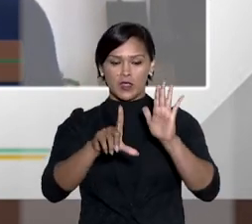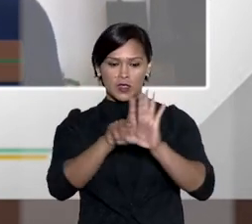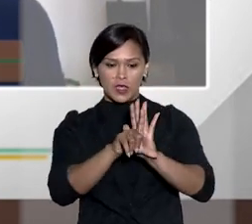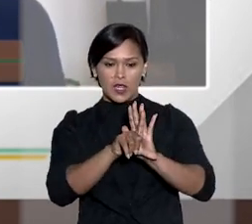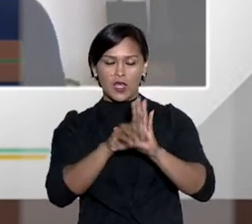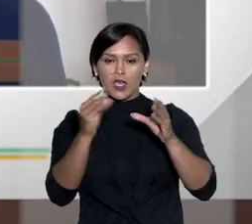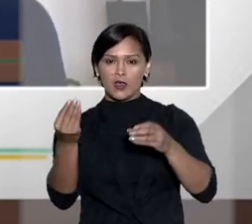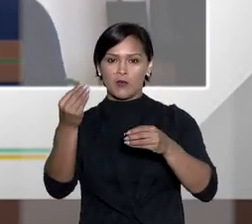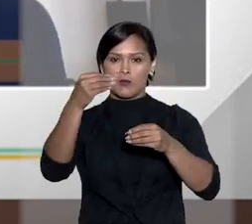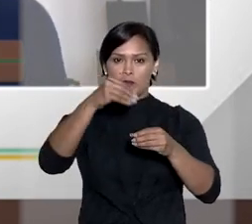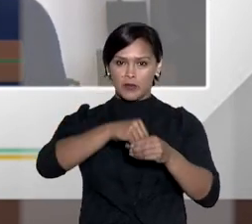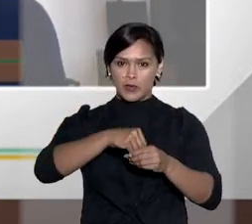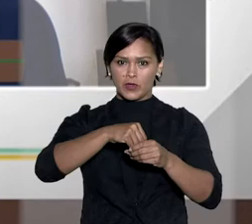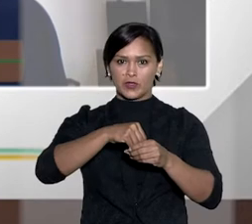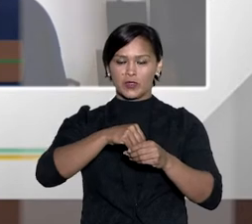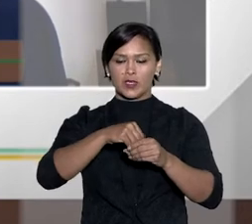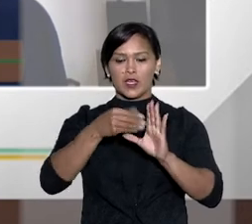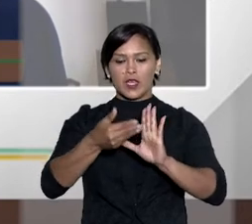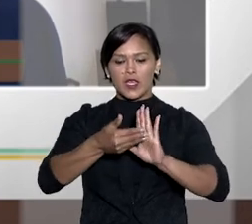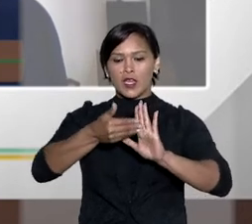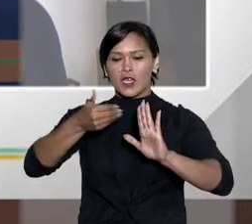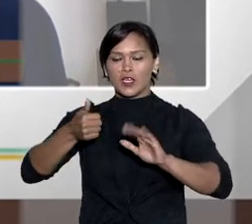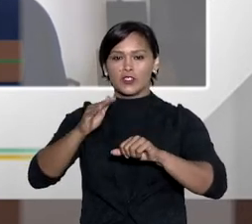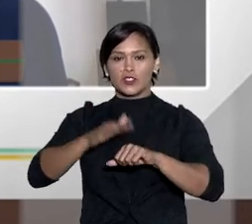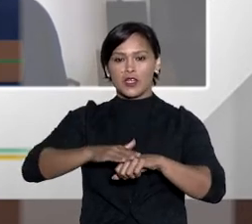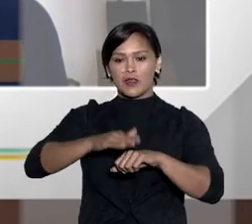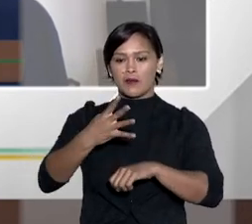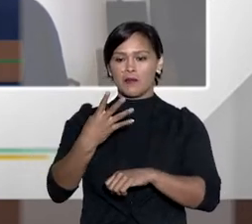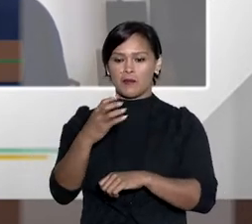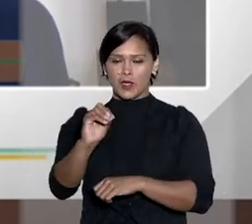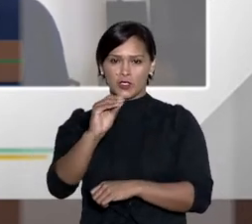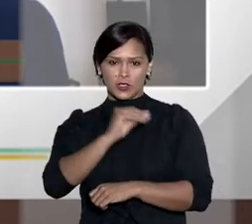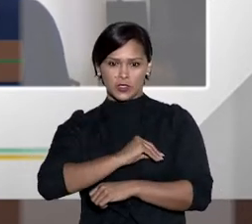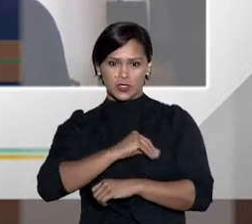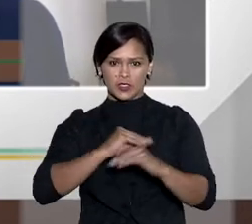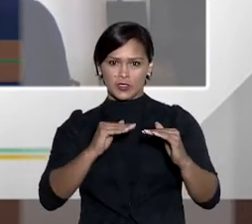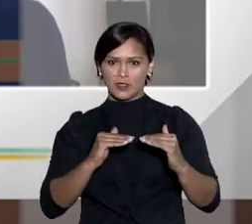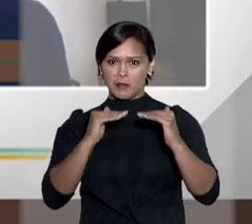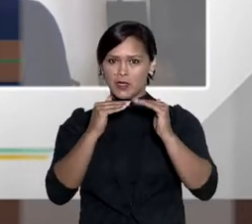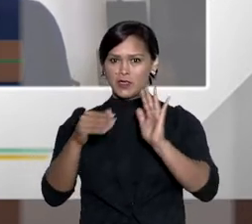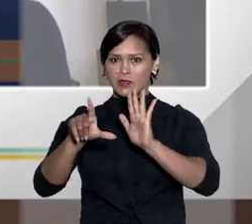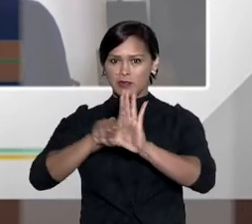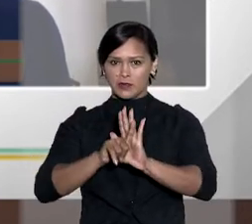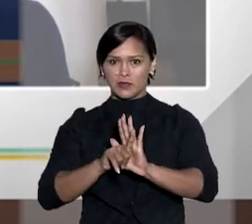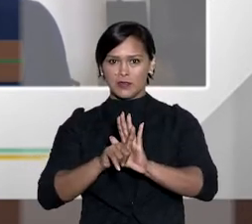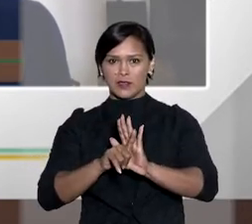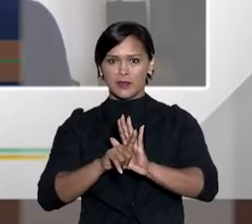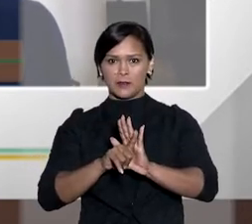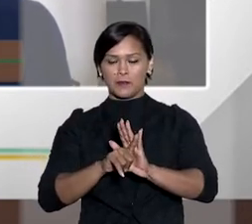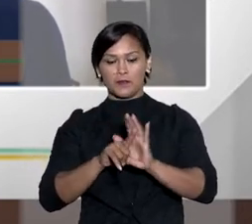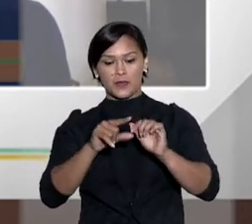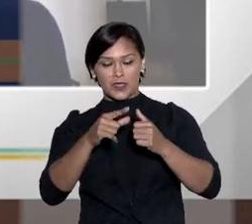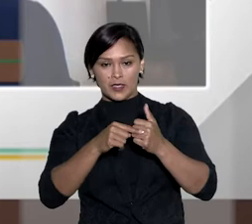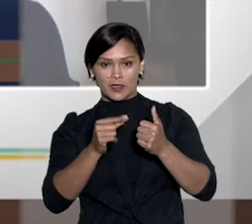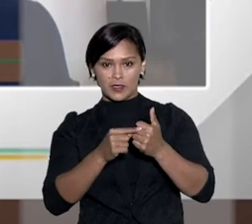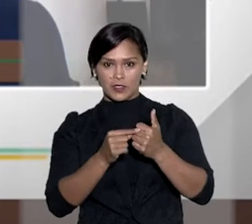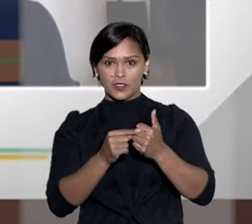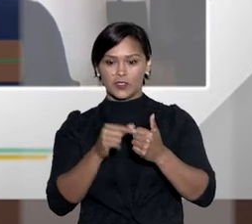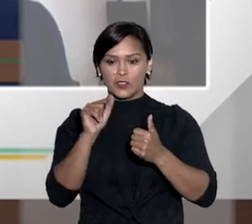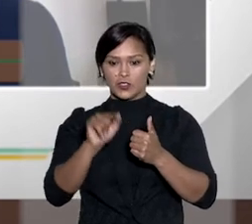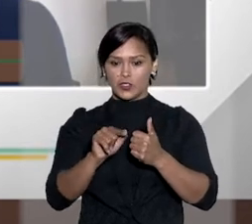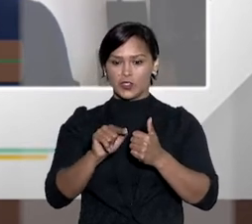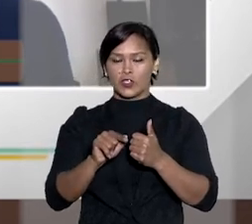o seguinte a opção pelo procedimento previsto nesta lei importará em renúncia ao crédito excedente ao limite